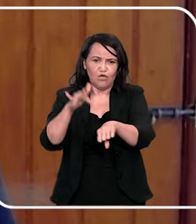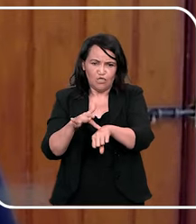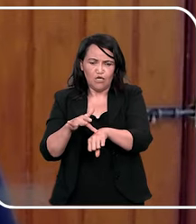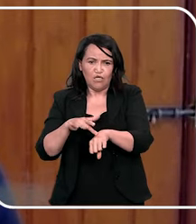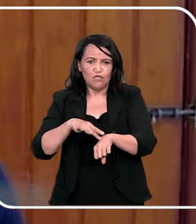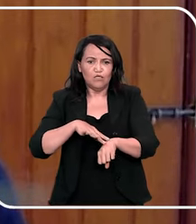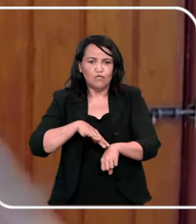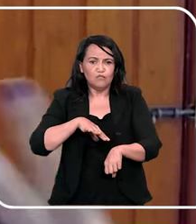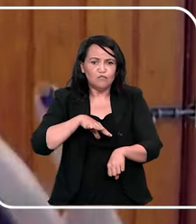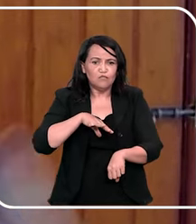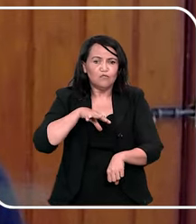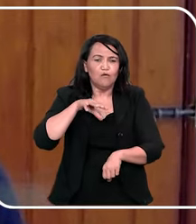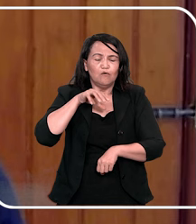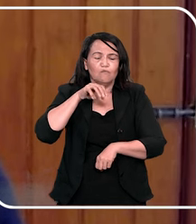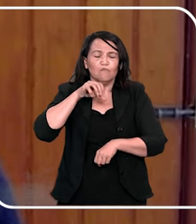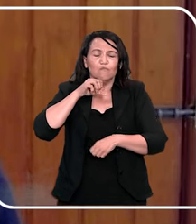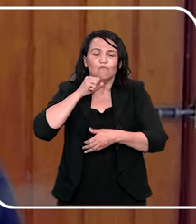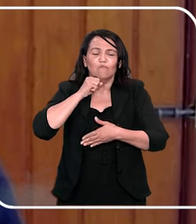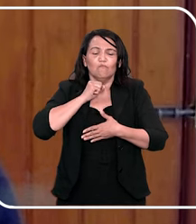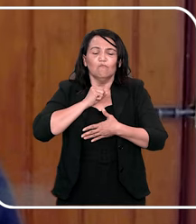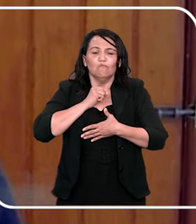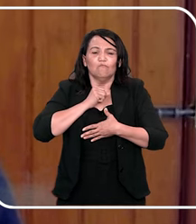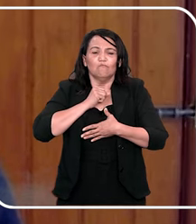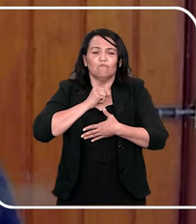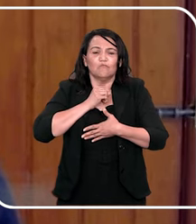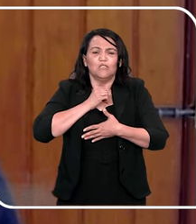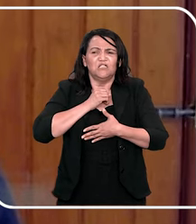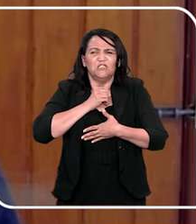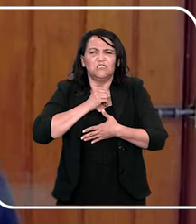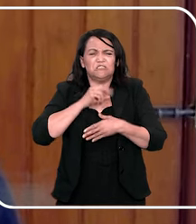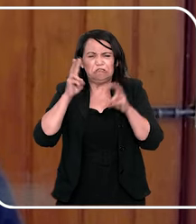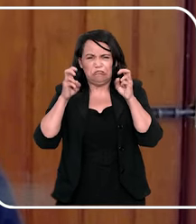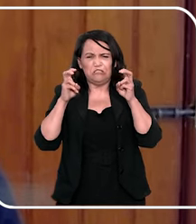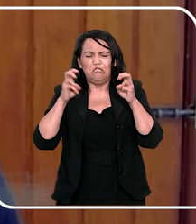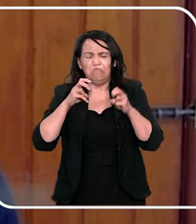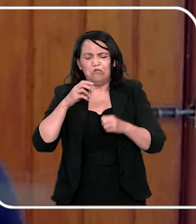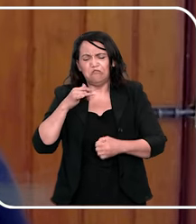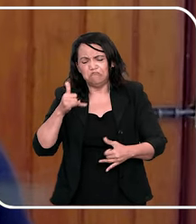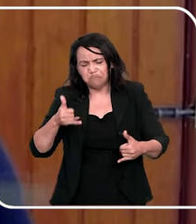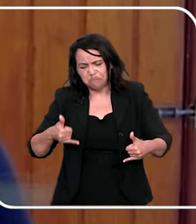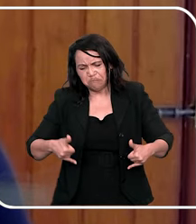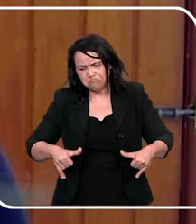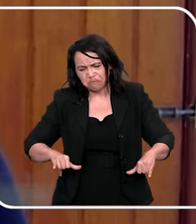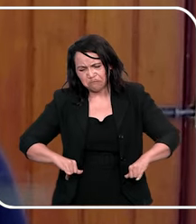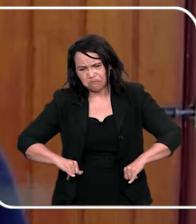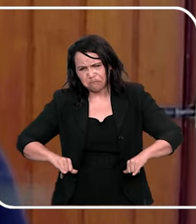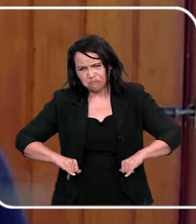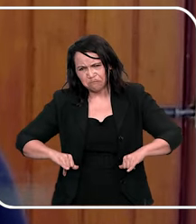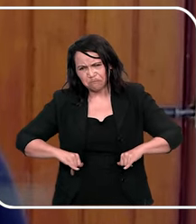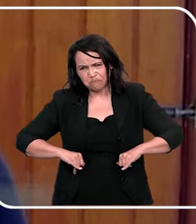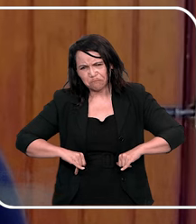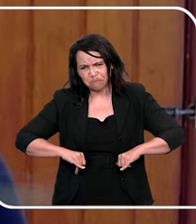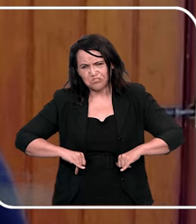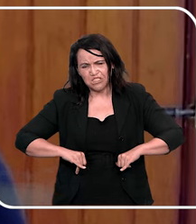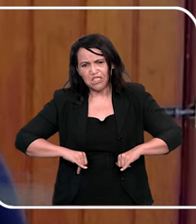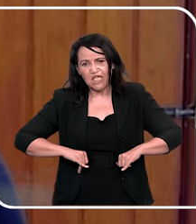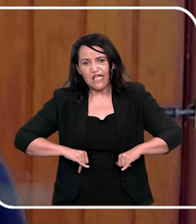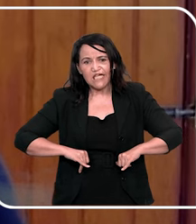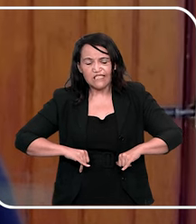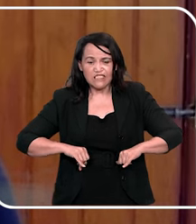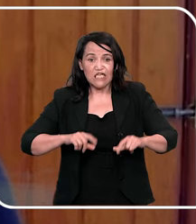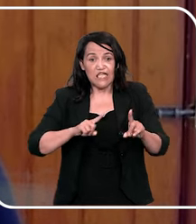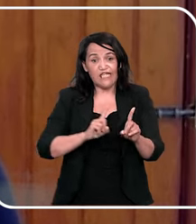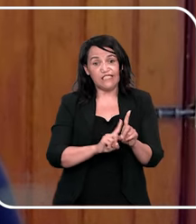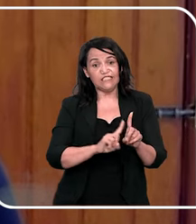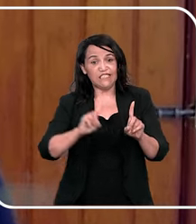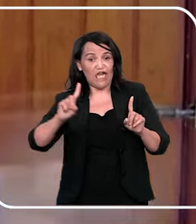se eu tocava, se eu faço uma respiração profunda e tudo, porque esse assunto é muito doído, ela disse que ele saía da piscina,